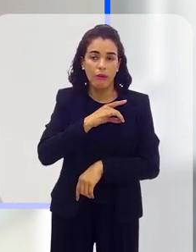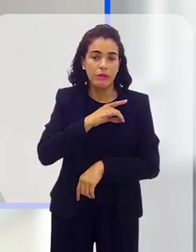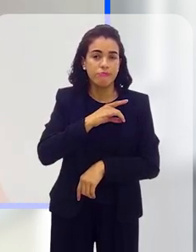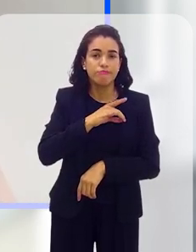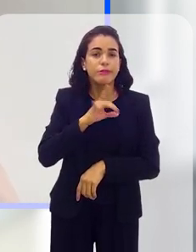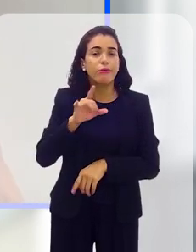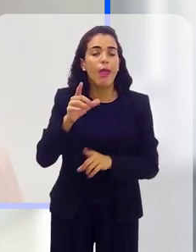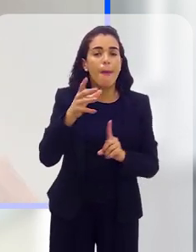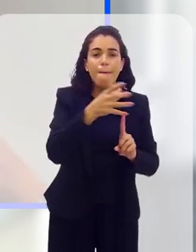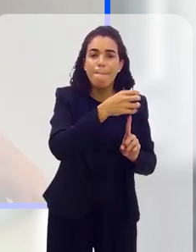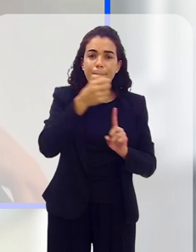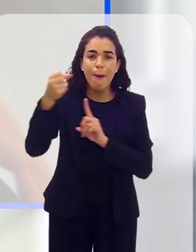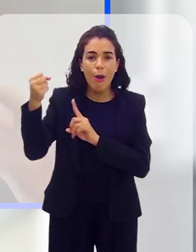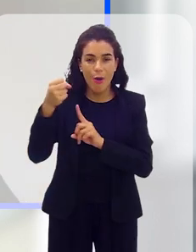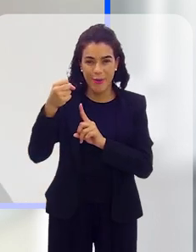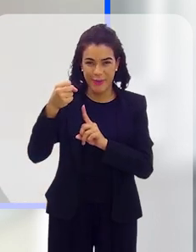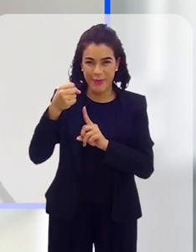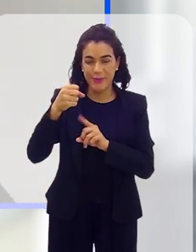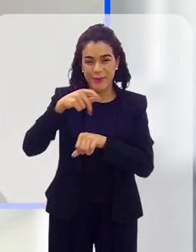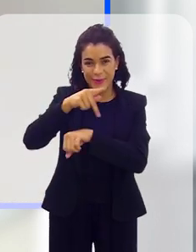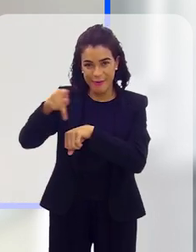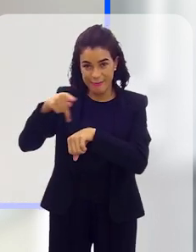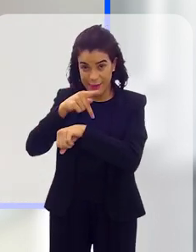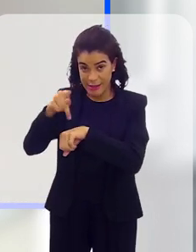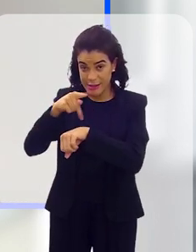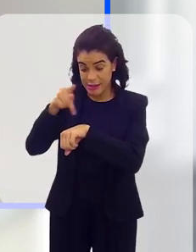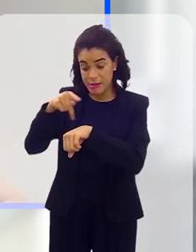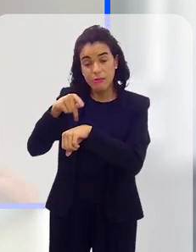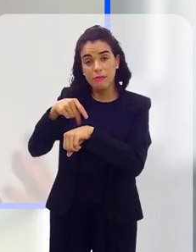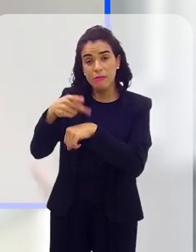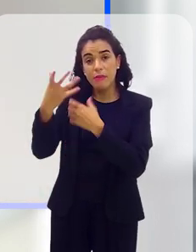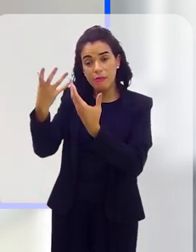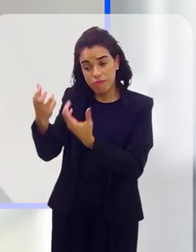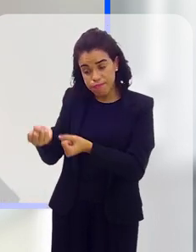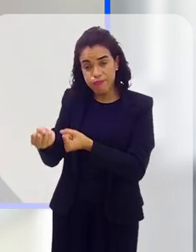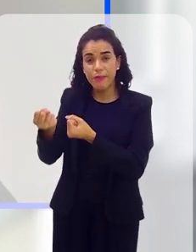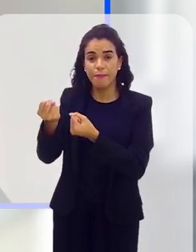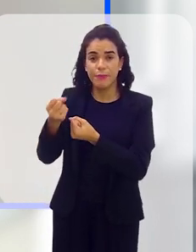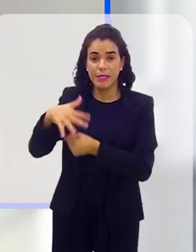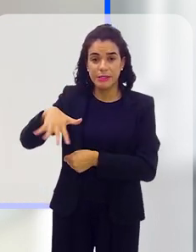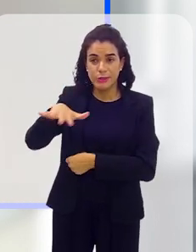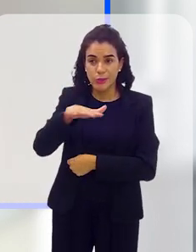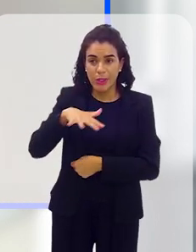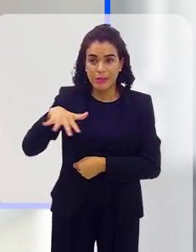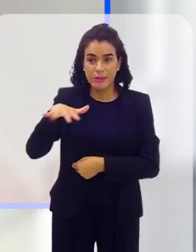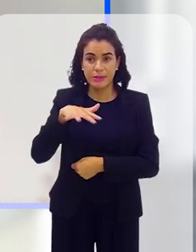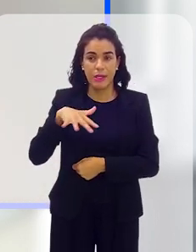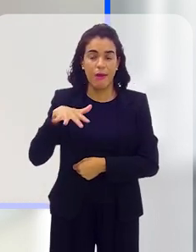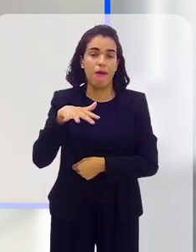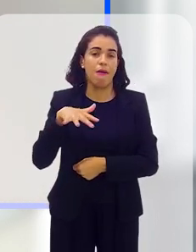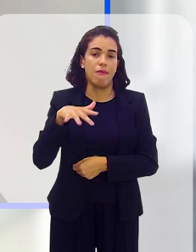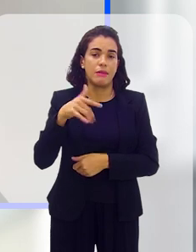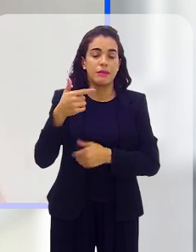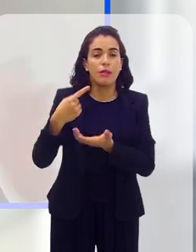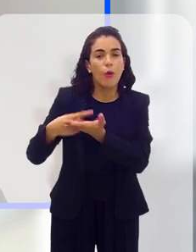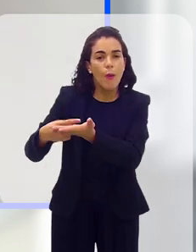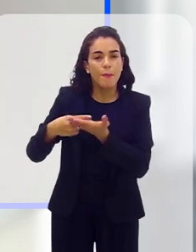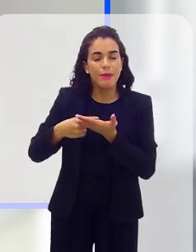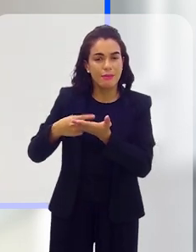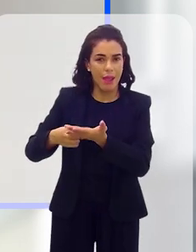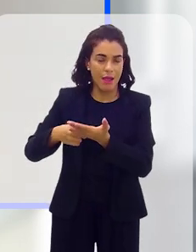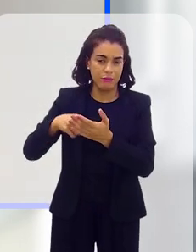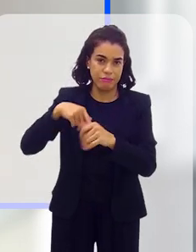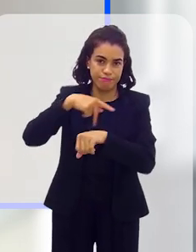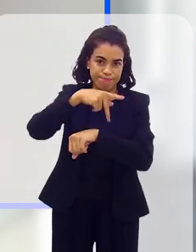forçosamente do país, e é o contrário disso, o país, ele recepciona questões de ratificação de